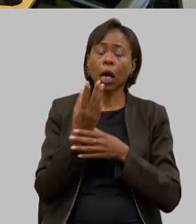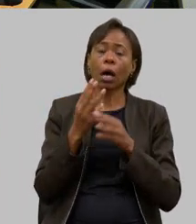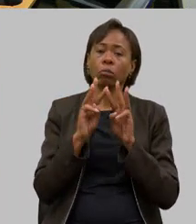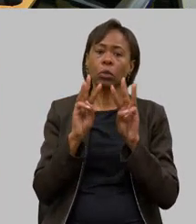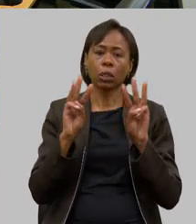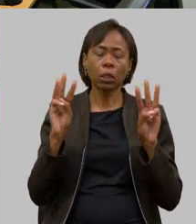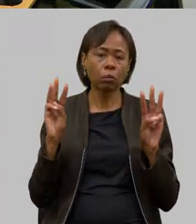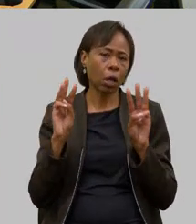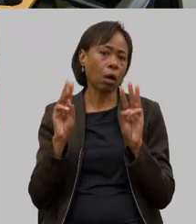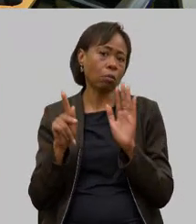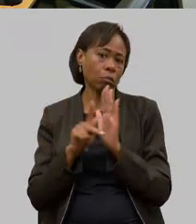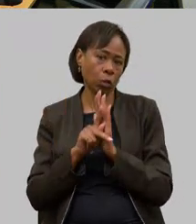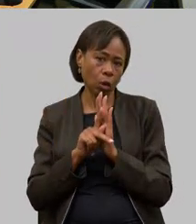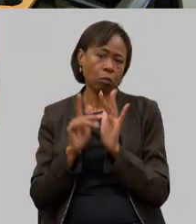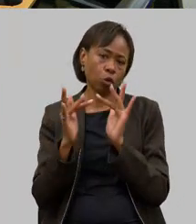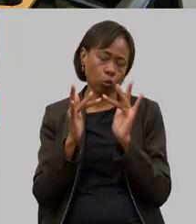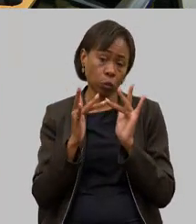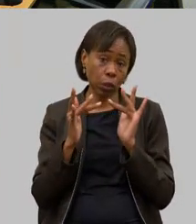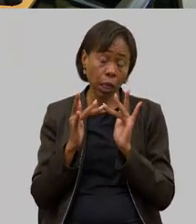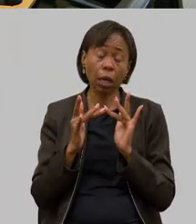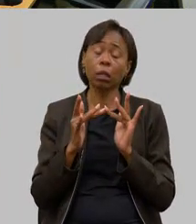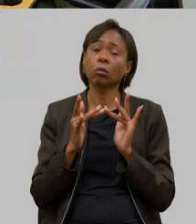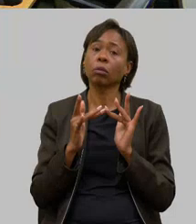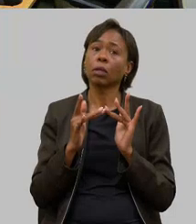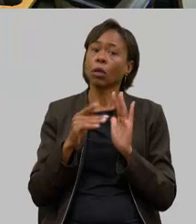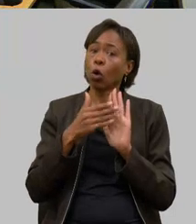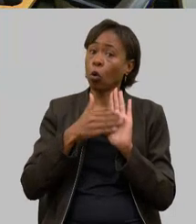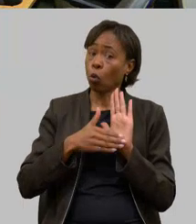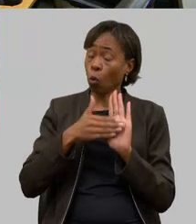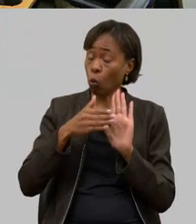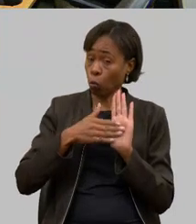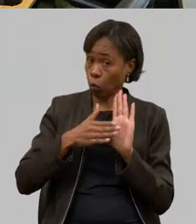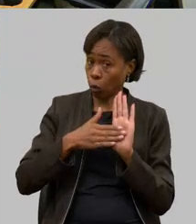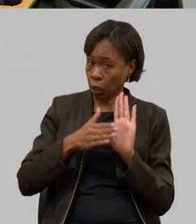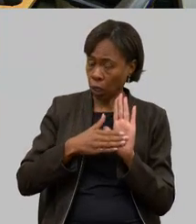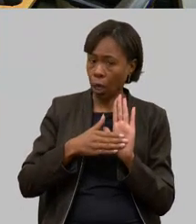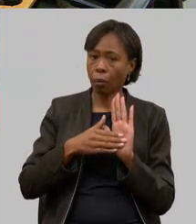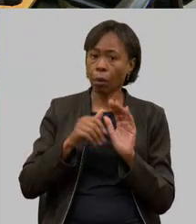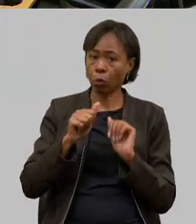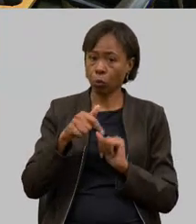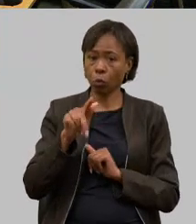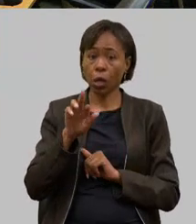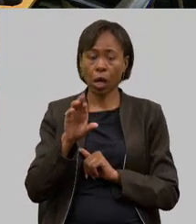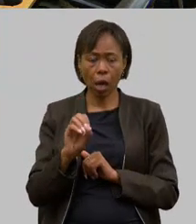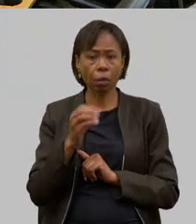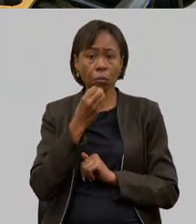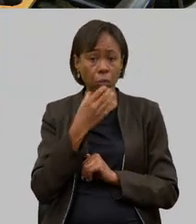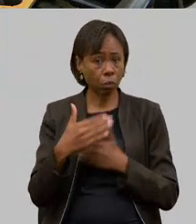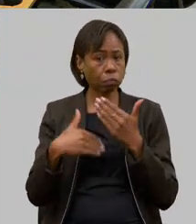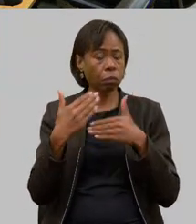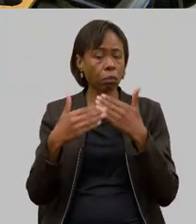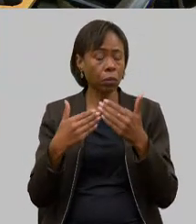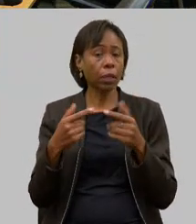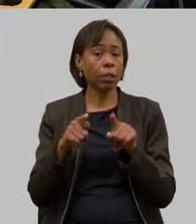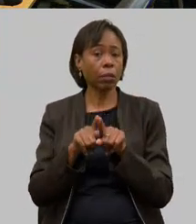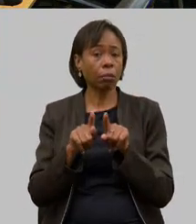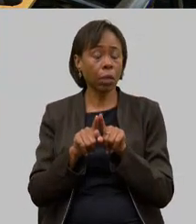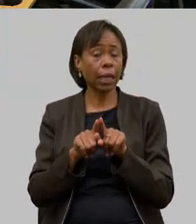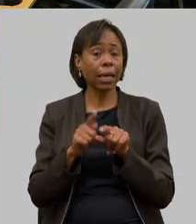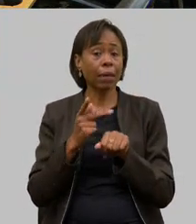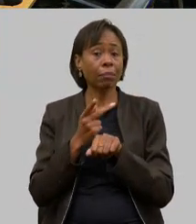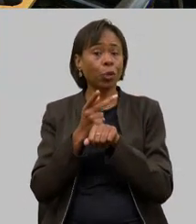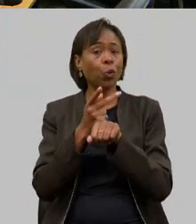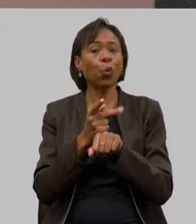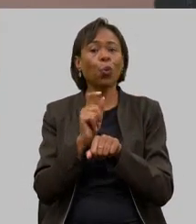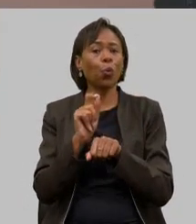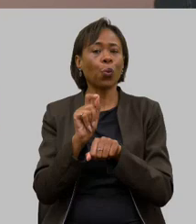crescer porque eles estão já imbuídos nisso como eu disse inclusive procurando participar de eventos juntos com a